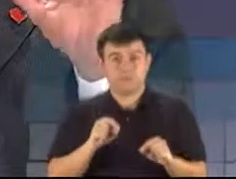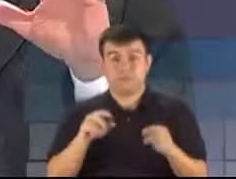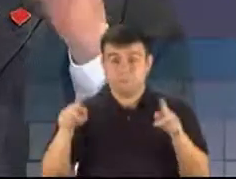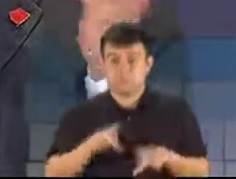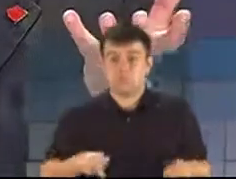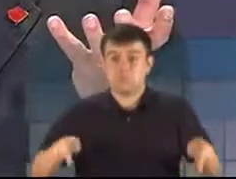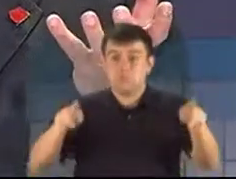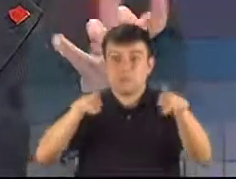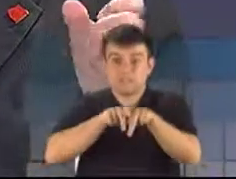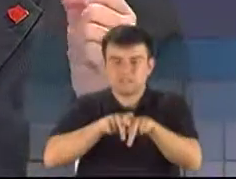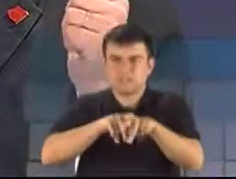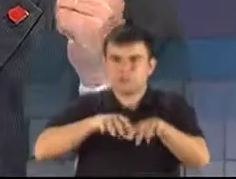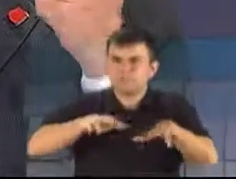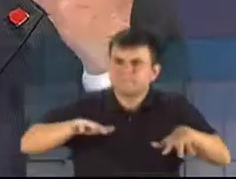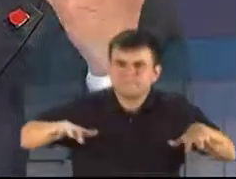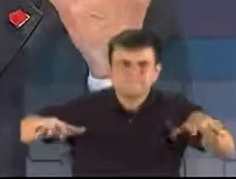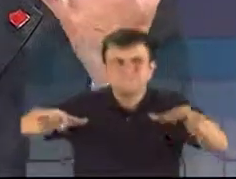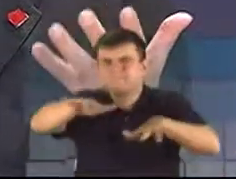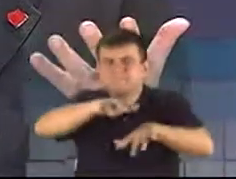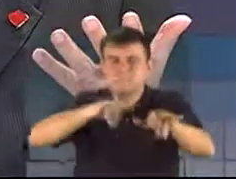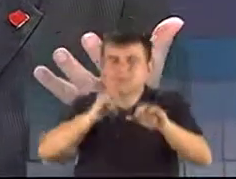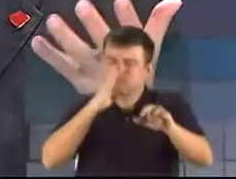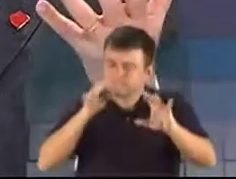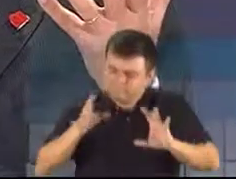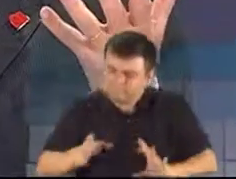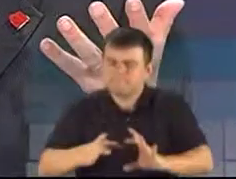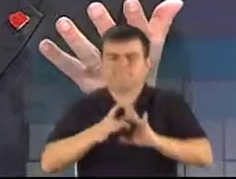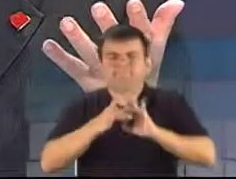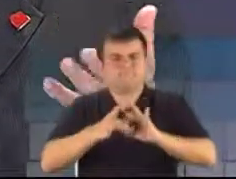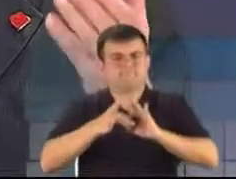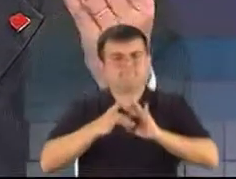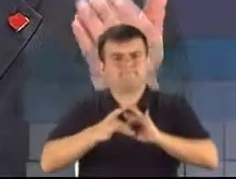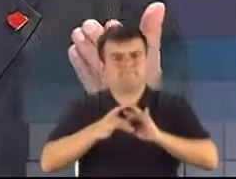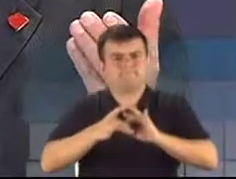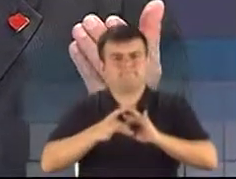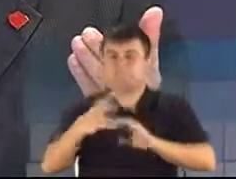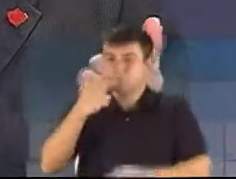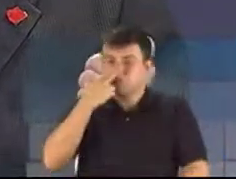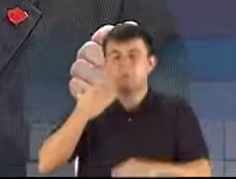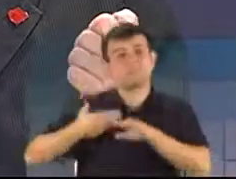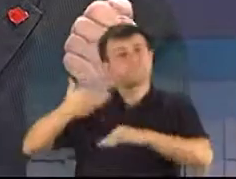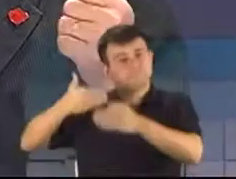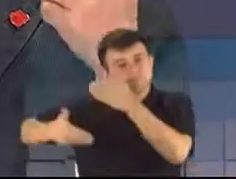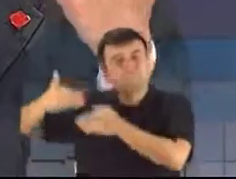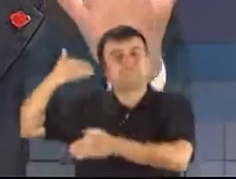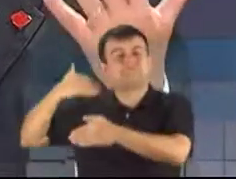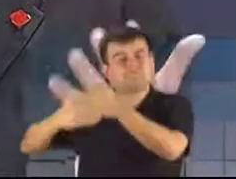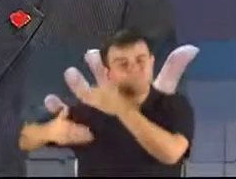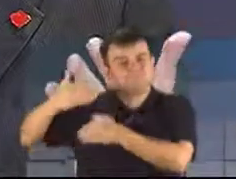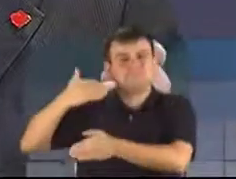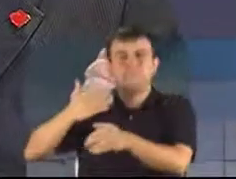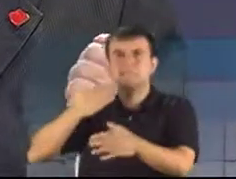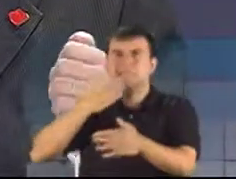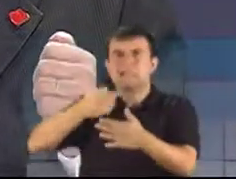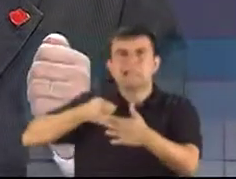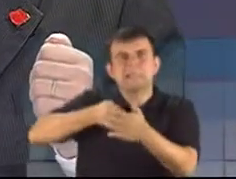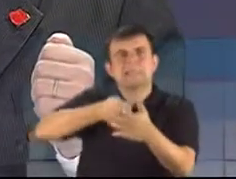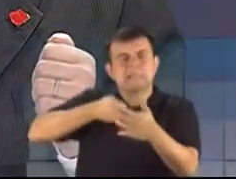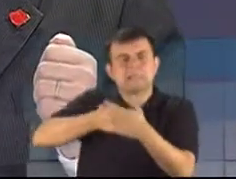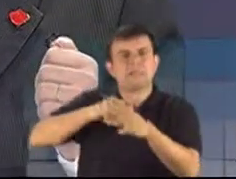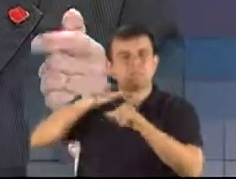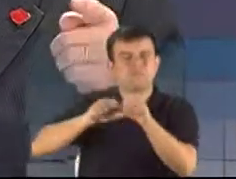junte, que a população se una, assim como foram para as ruas pedindo mudanças em